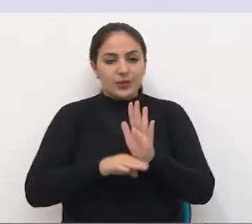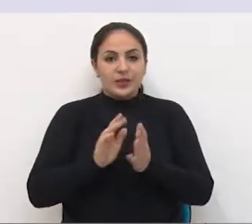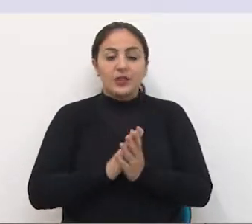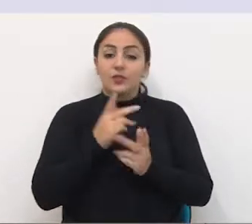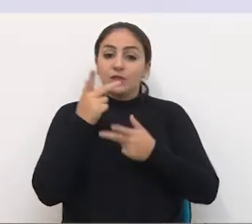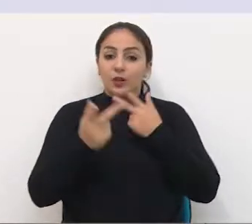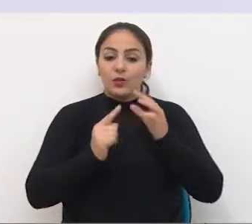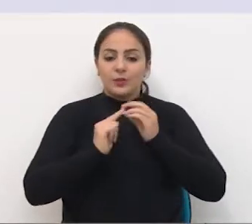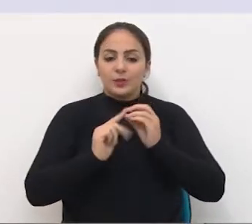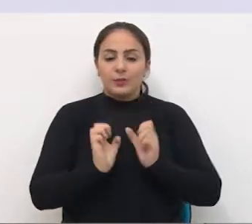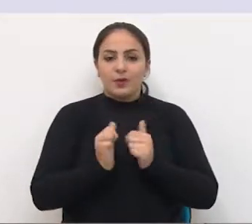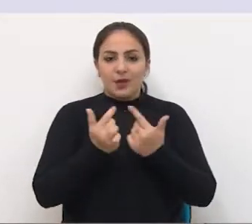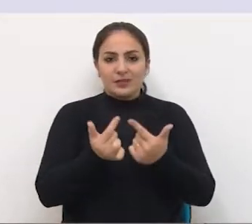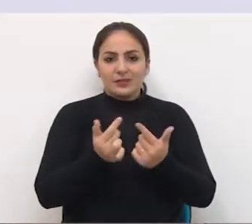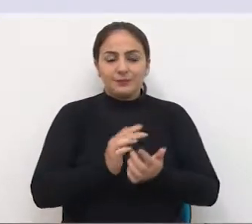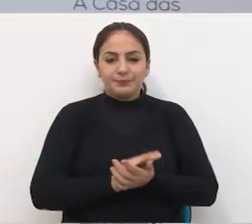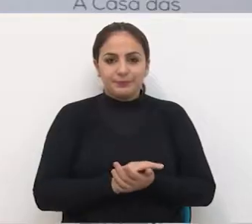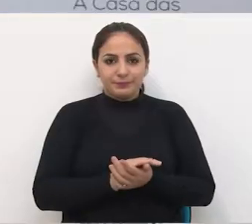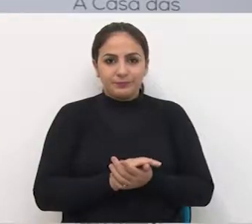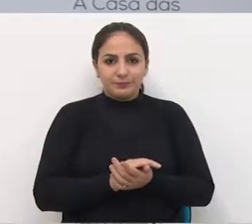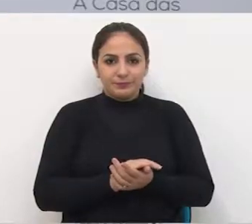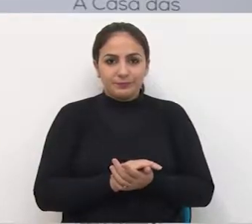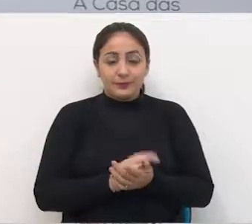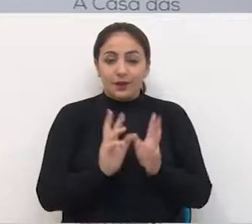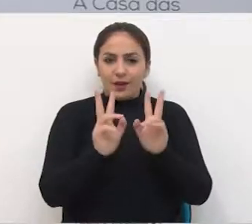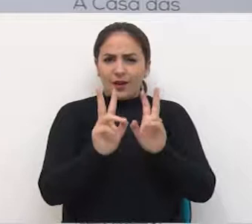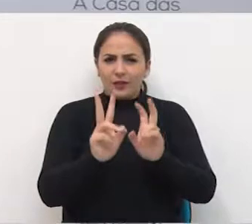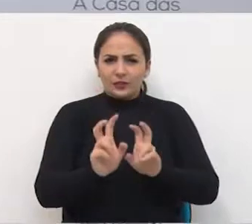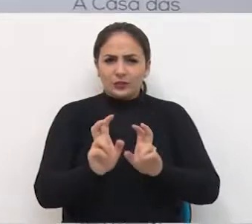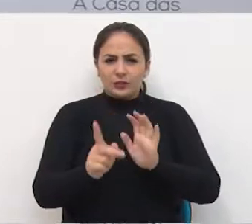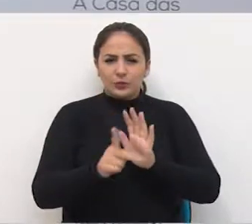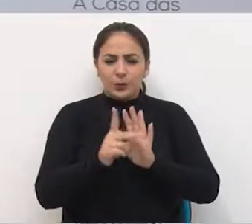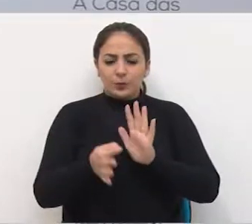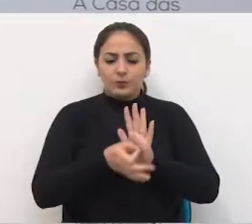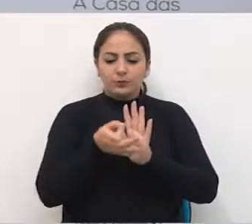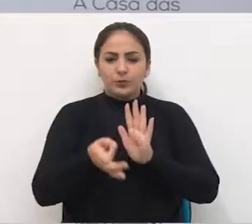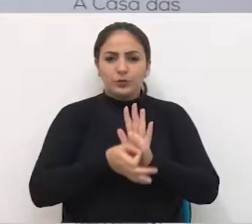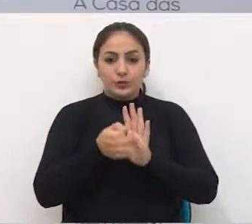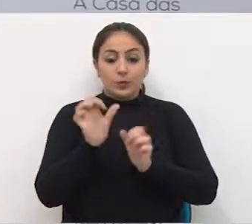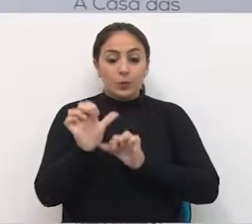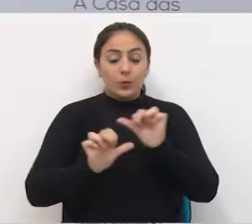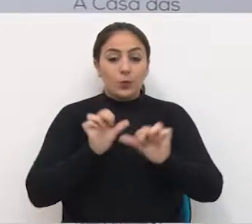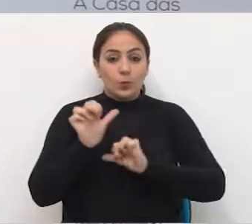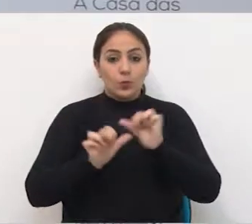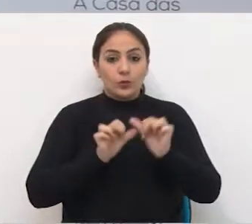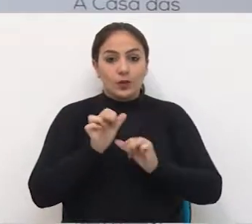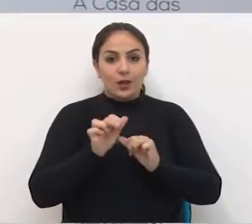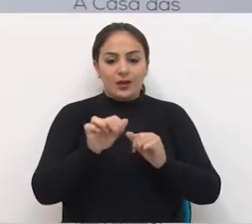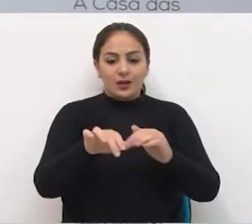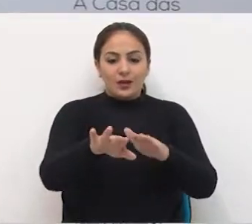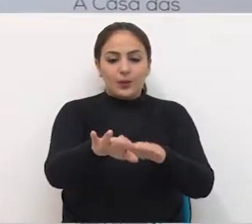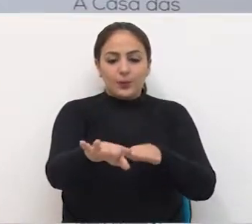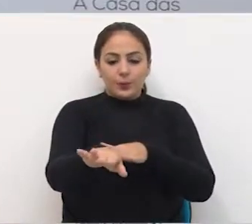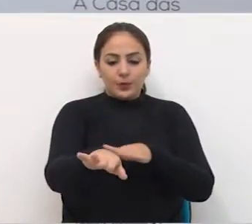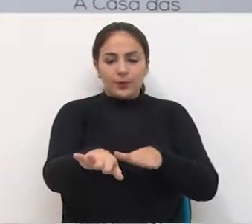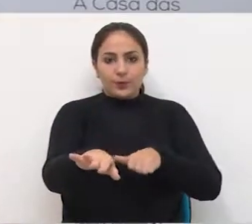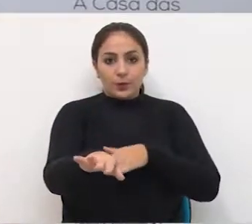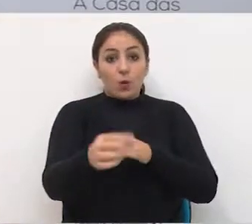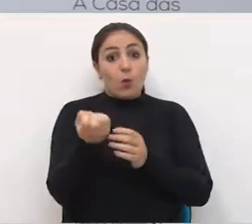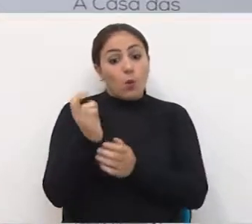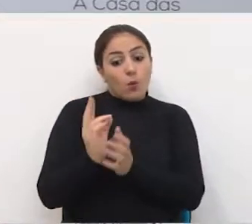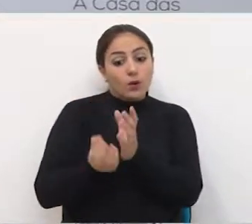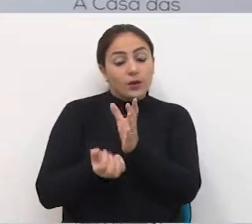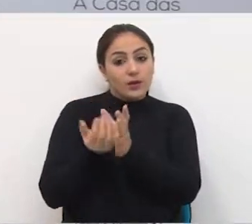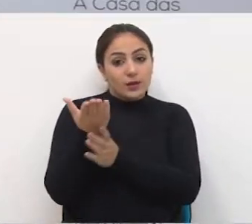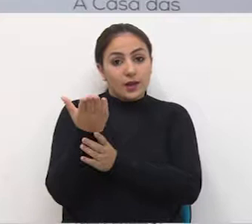algumas das principais ações. A questão da indicação para alterar o estacionamento, ou criação do